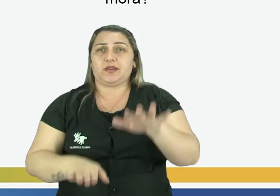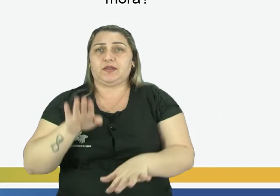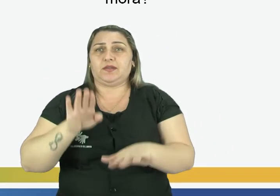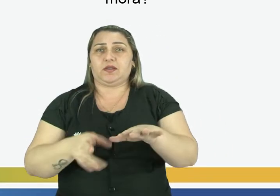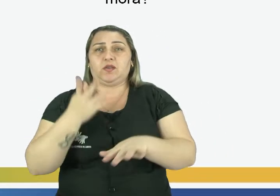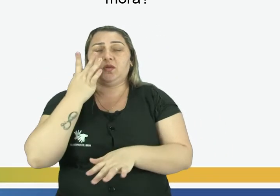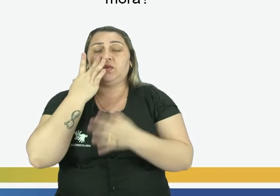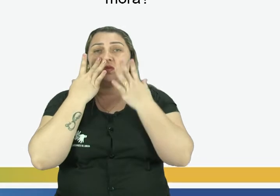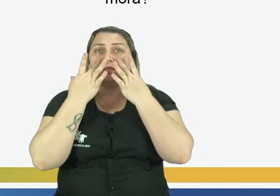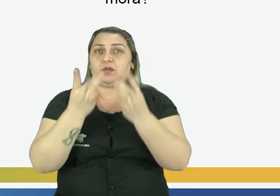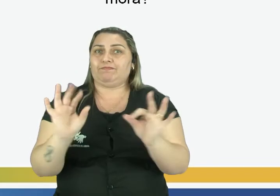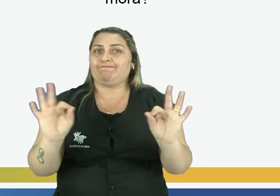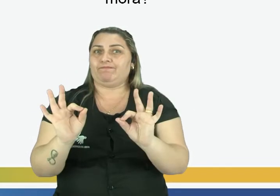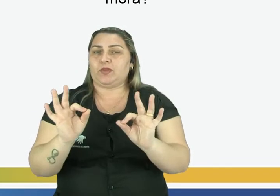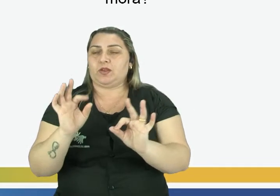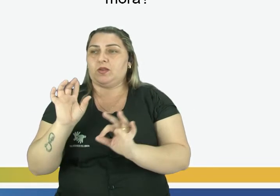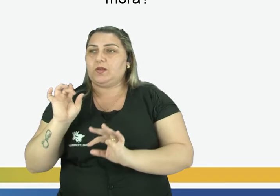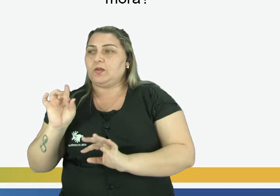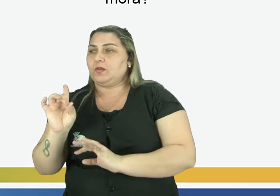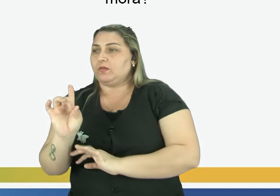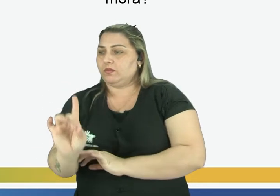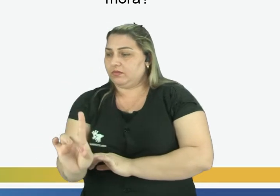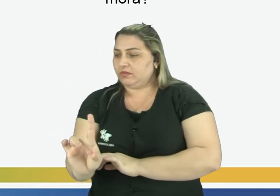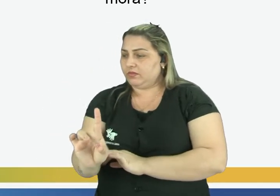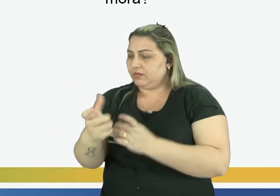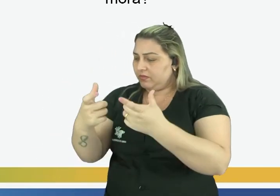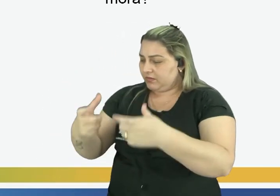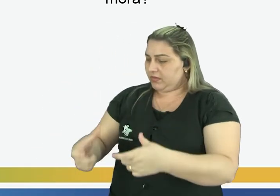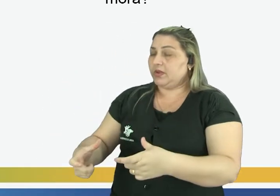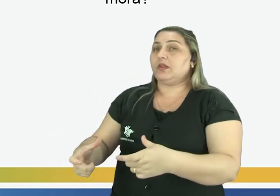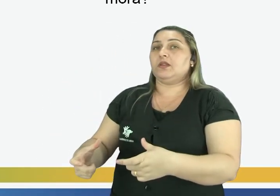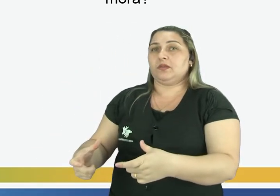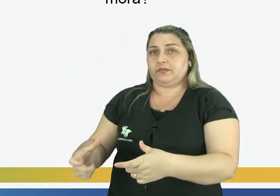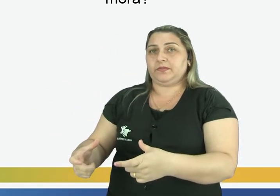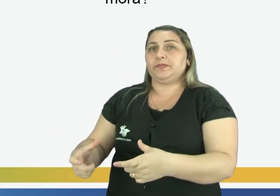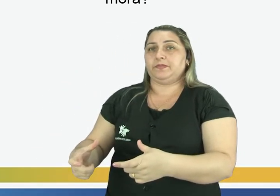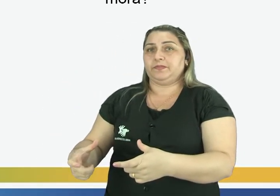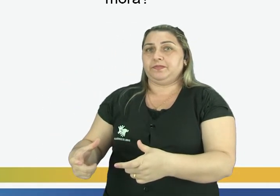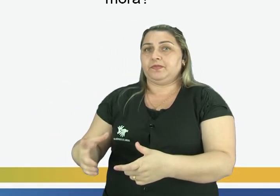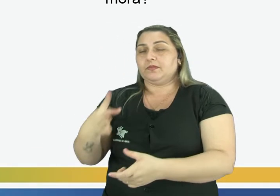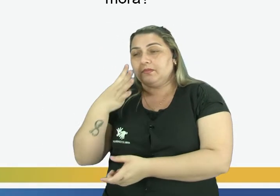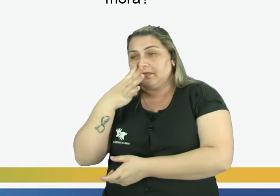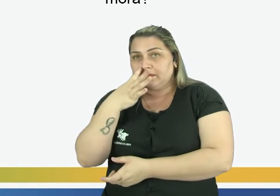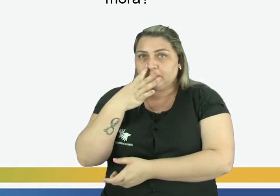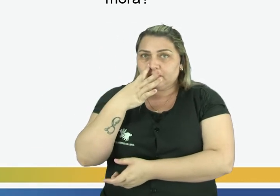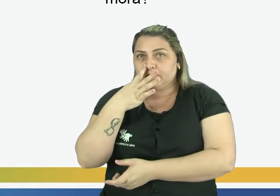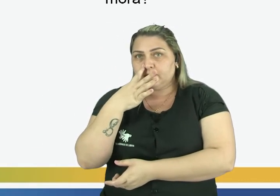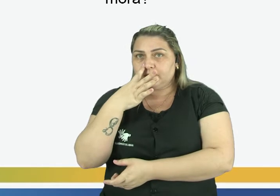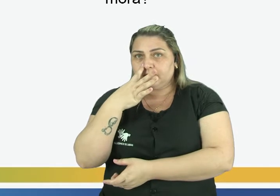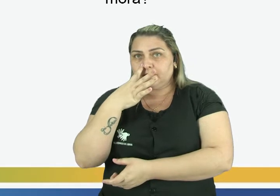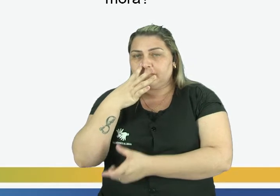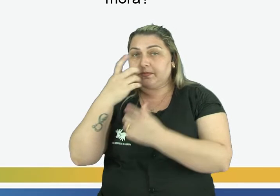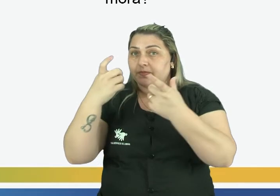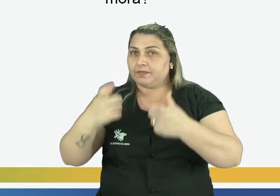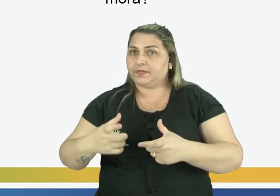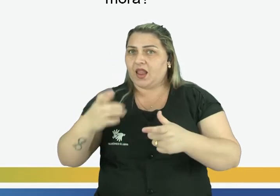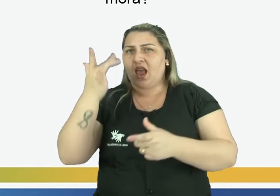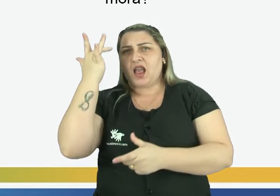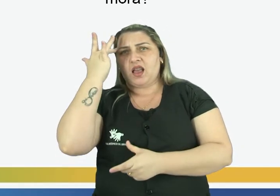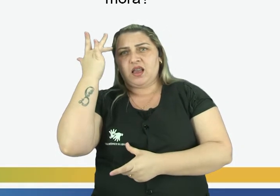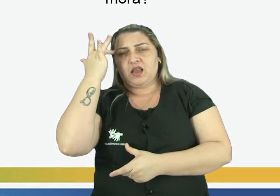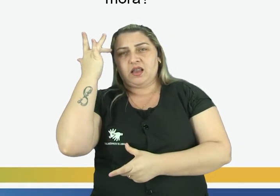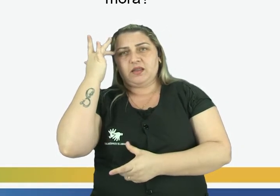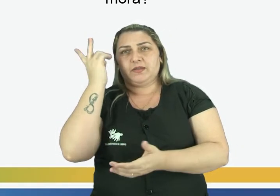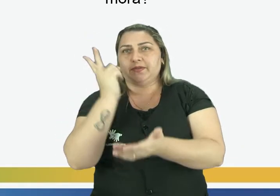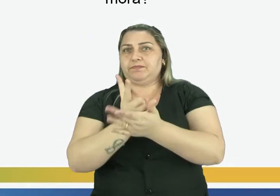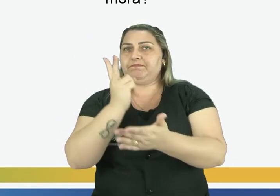observamos isso. Quando nós passamos por um lugar, apreciamos esse lugar e achamos que